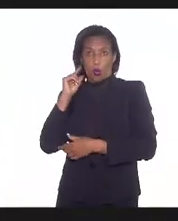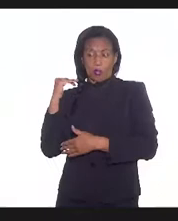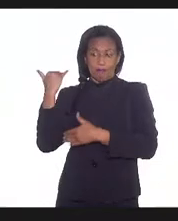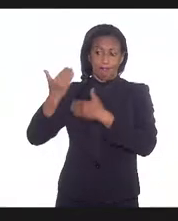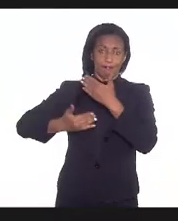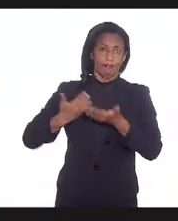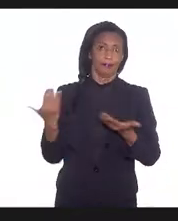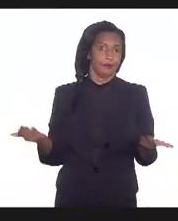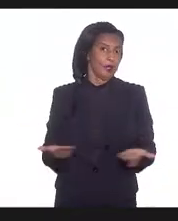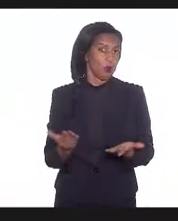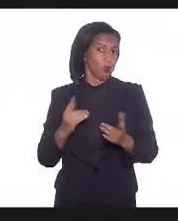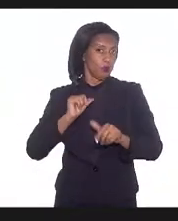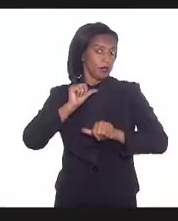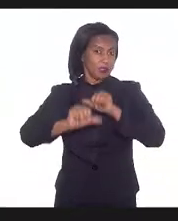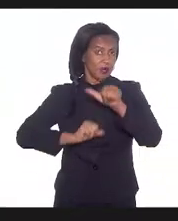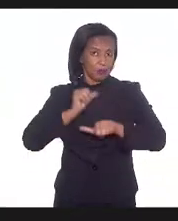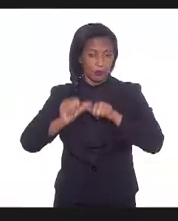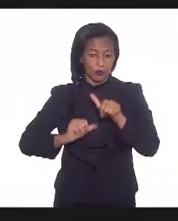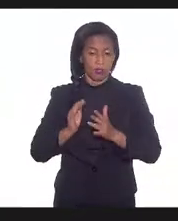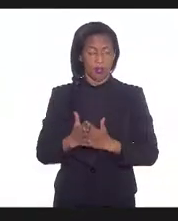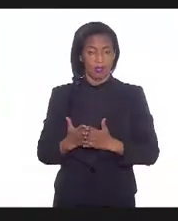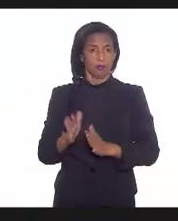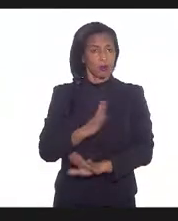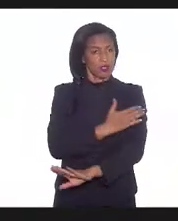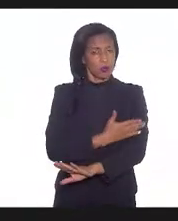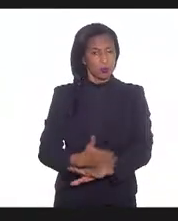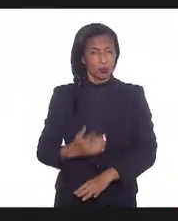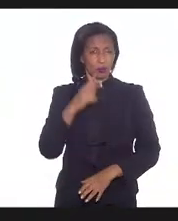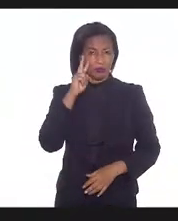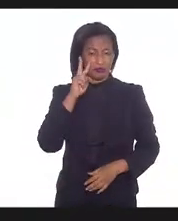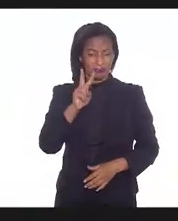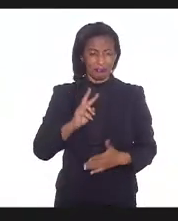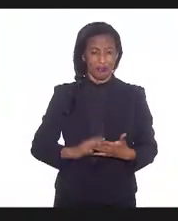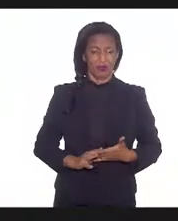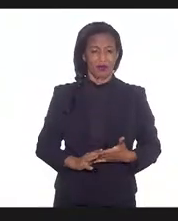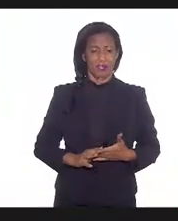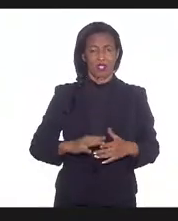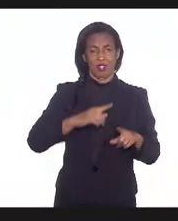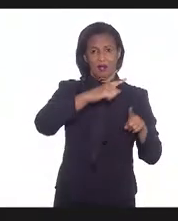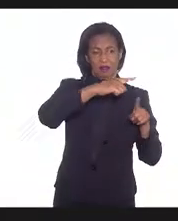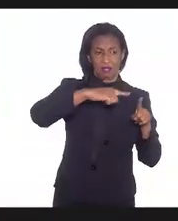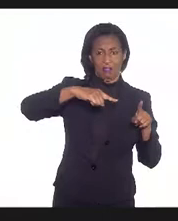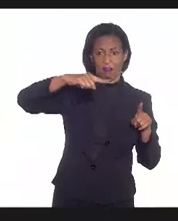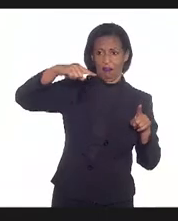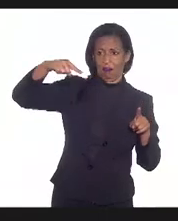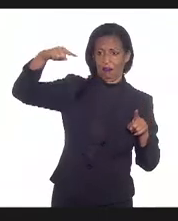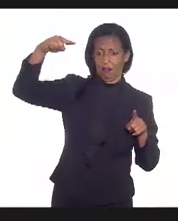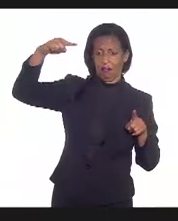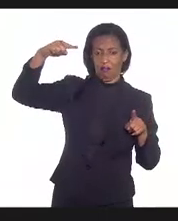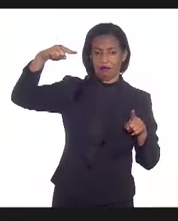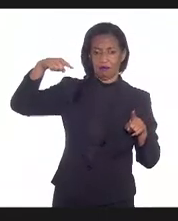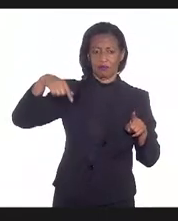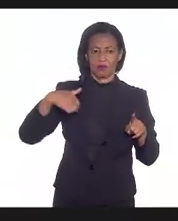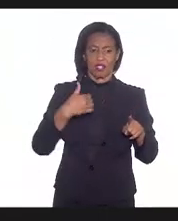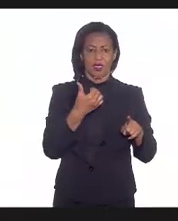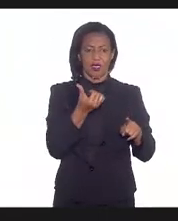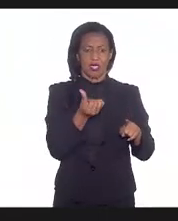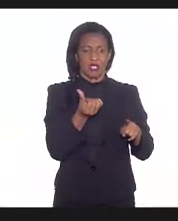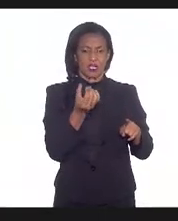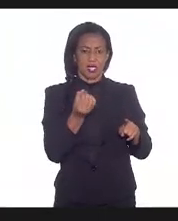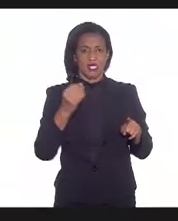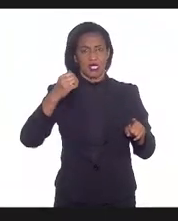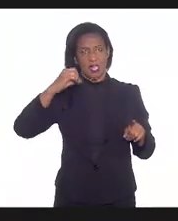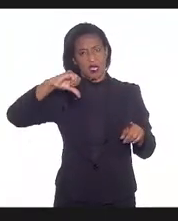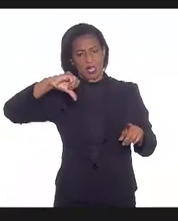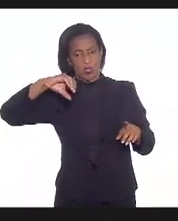coisa aqui, mas a está acostumado a ver, né, essa de duas, de 60, nesse caso aqui,